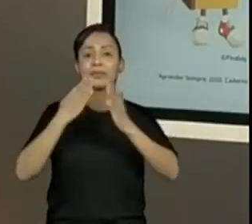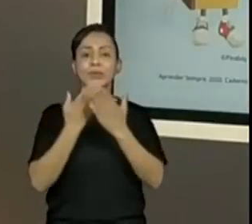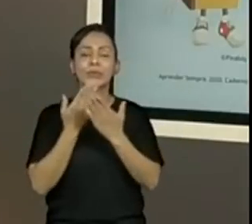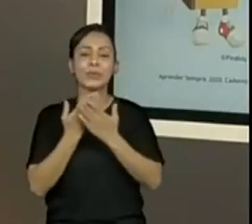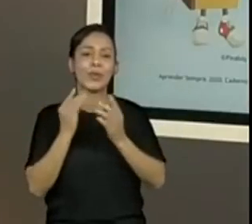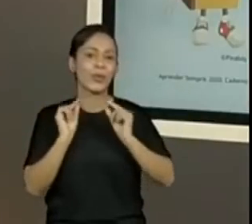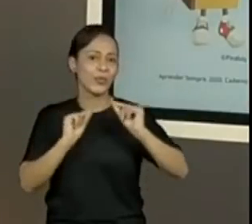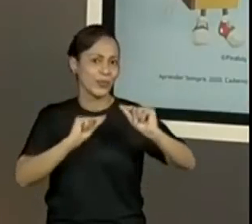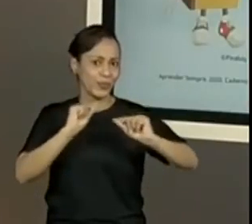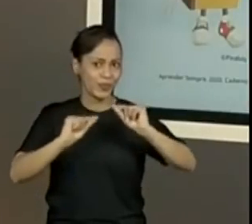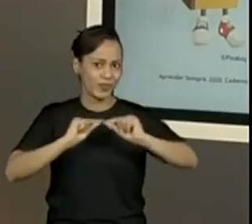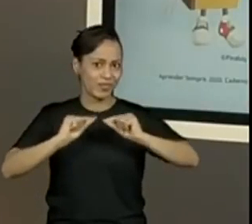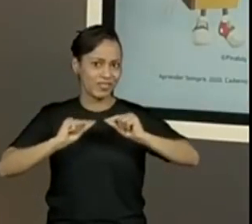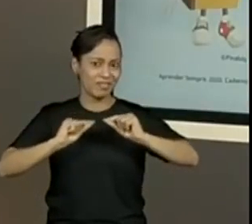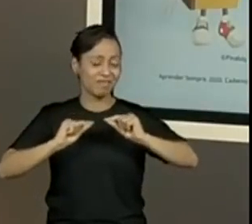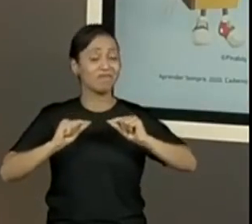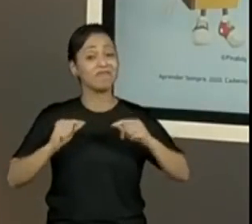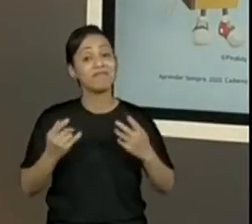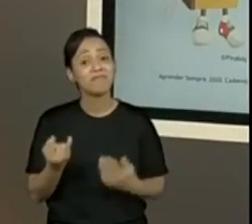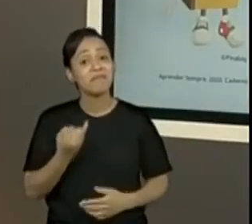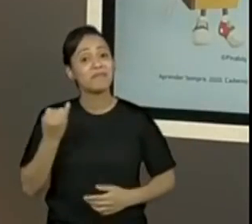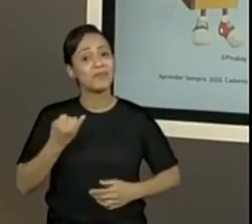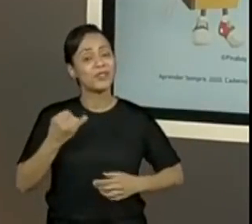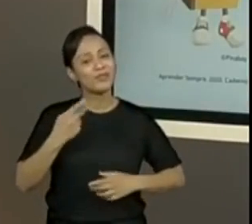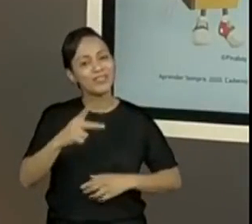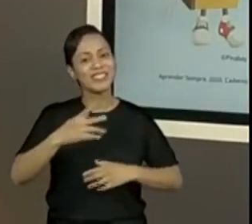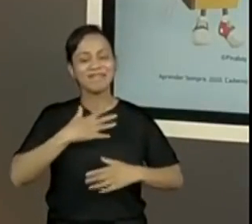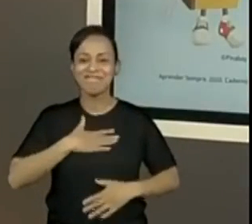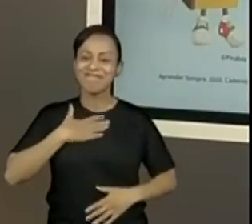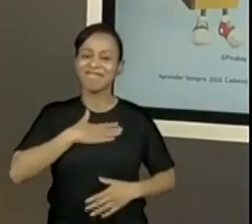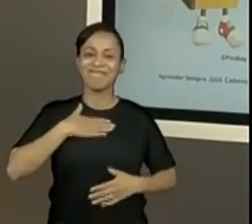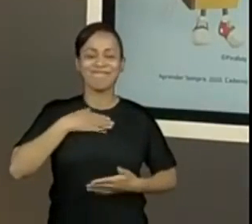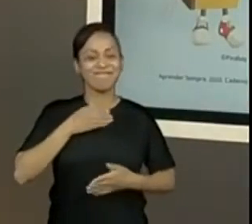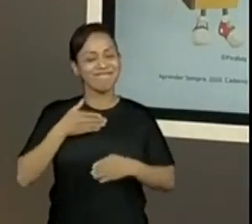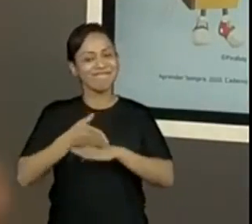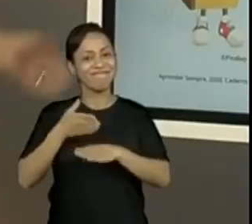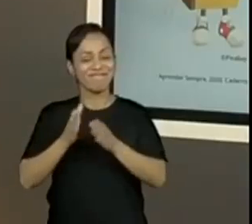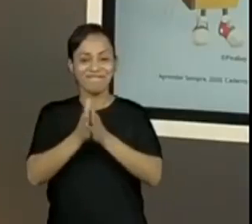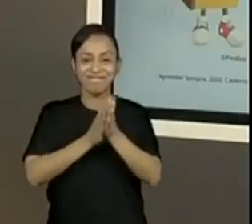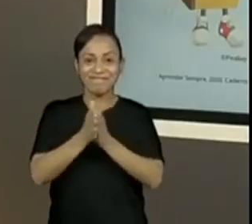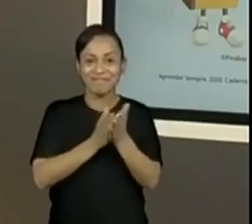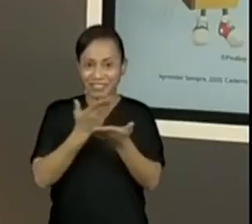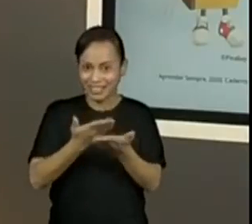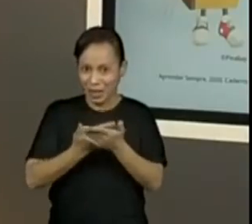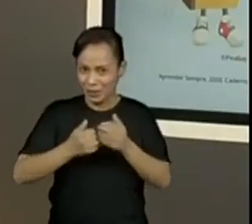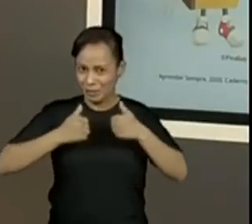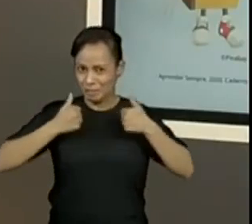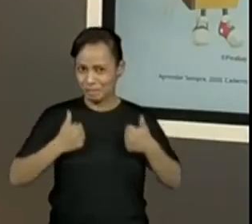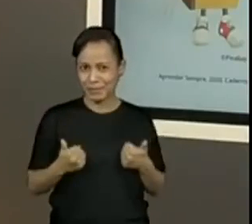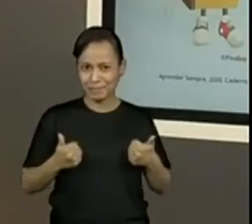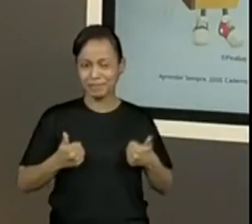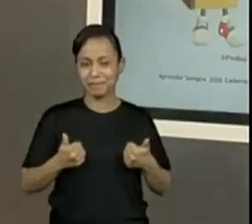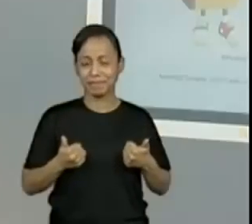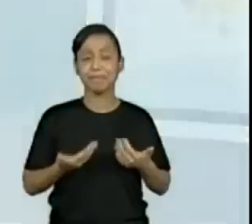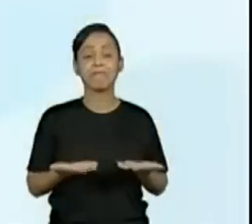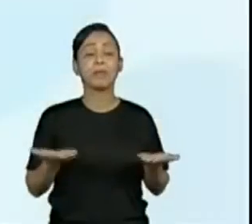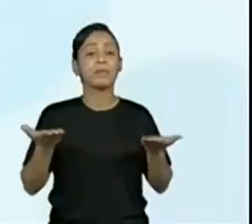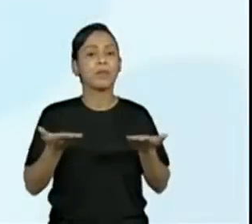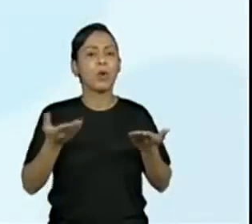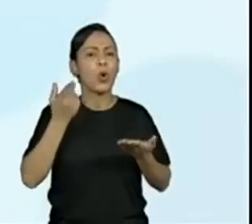referências positivas que fazem vocês ficarem tão contentes quanto a gente, a participação deles. Trouxe a nossa turminha